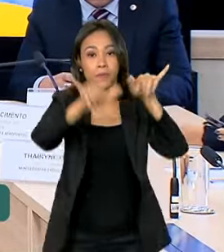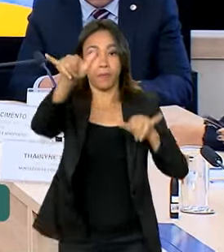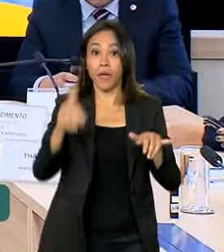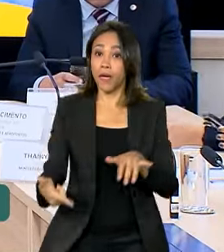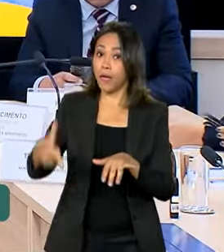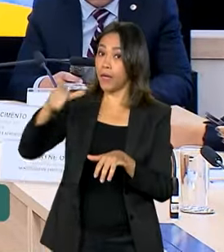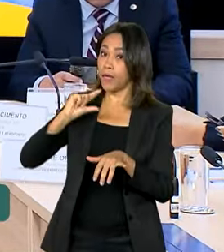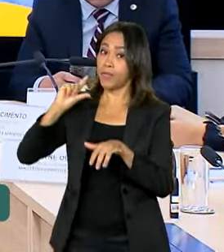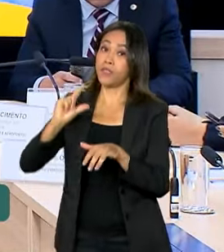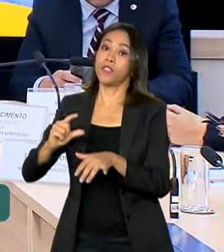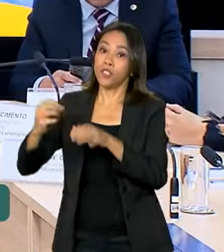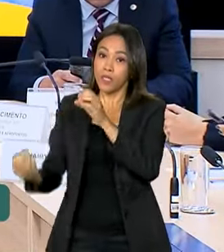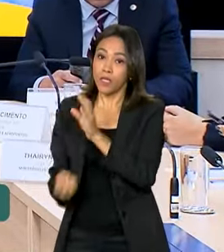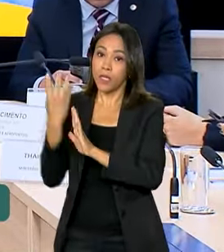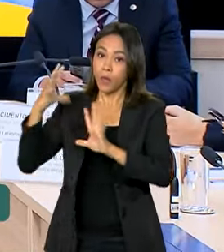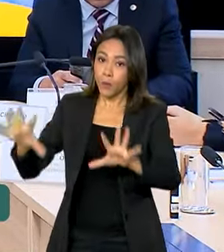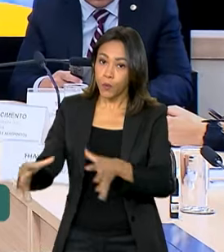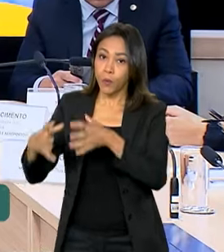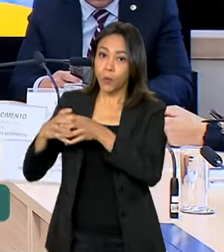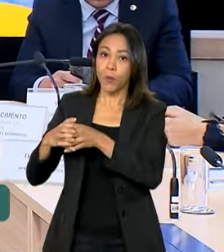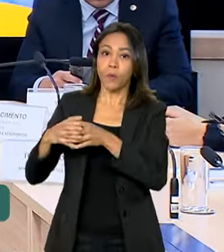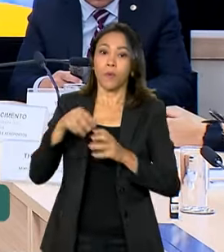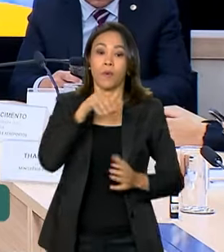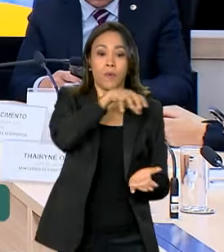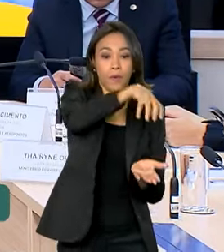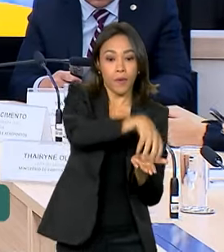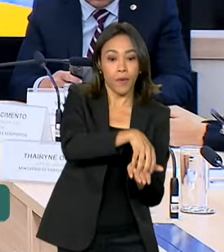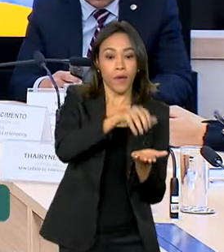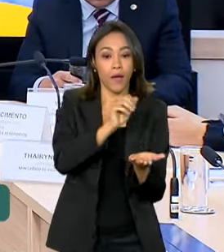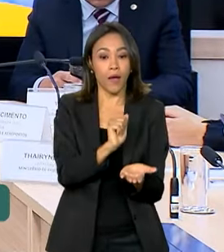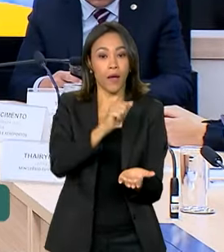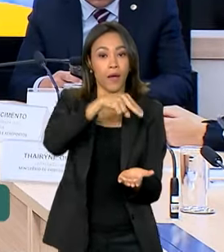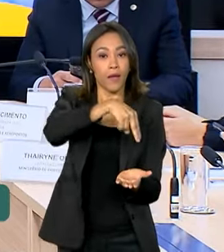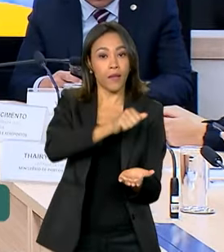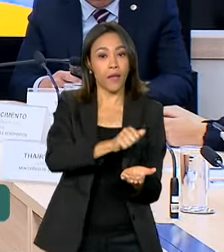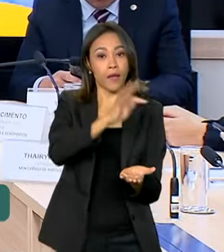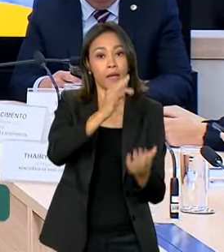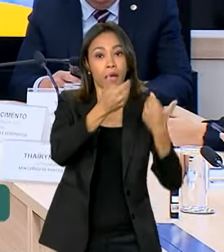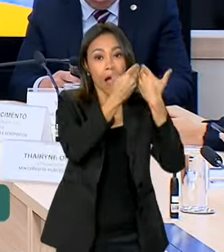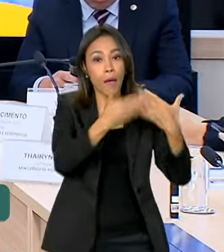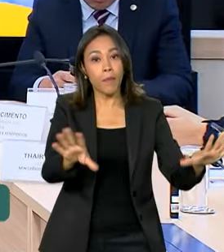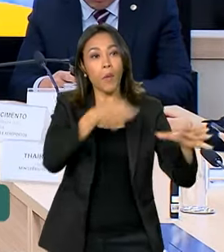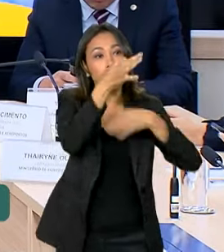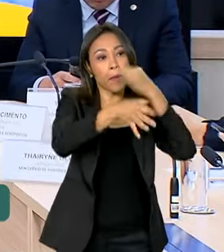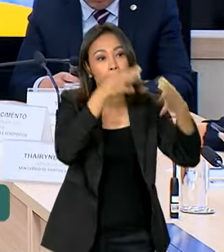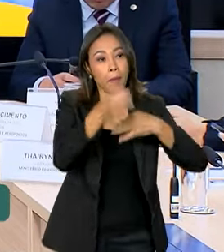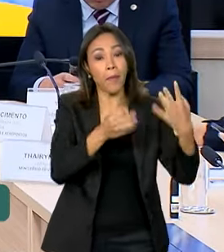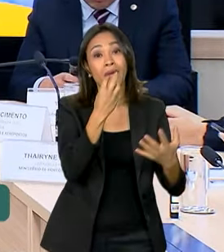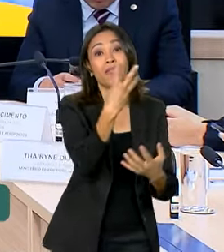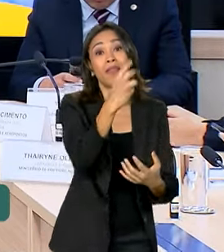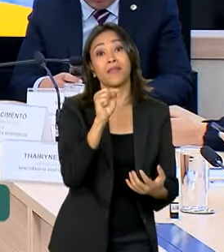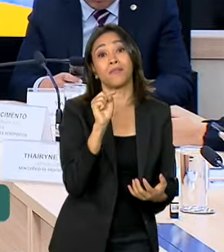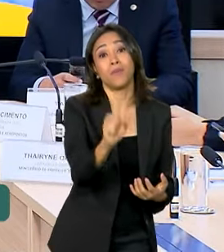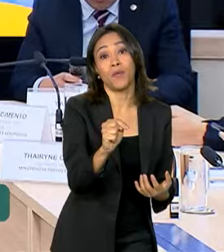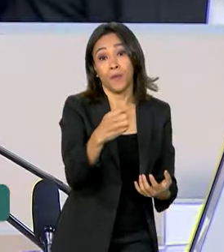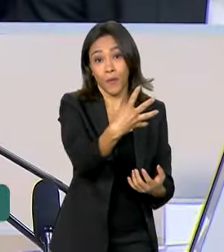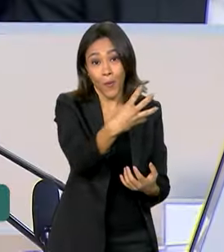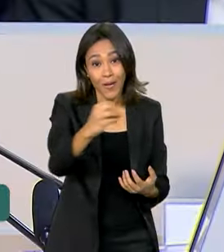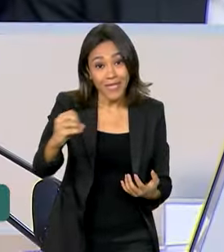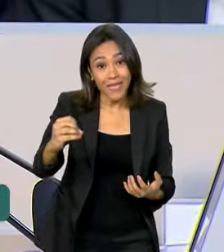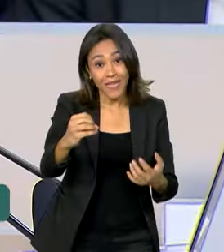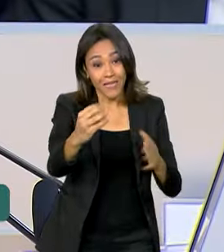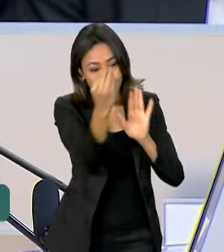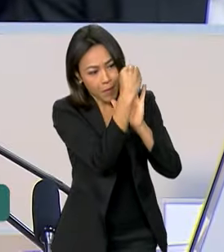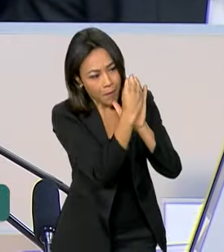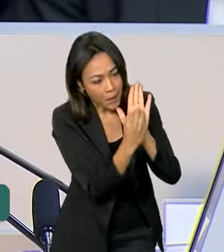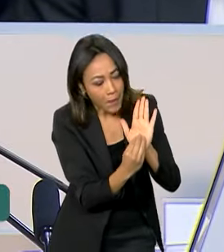comissão, a ANAC abriu consulta pública e a sociedade encaminhou cerca de 3.400 contribuições. E